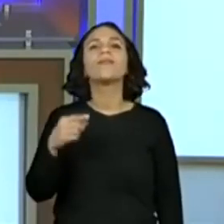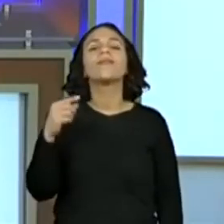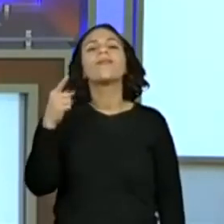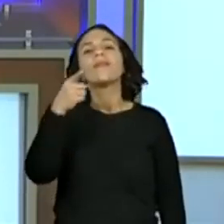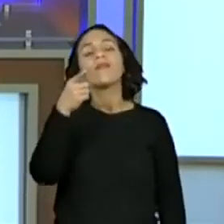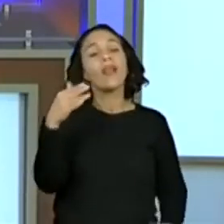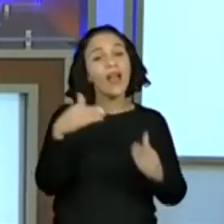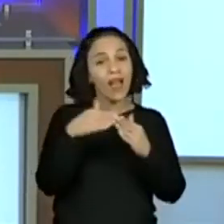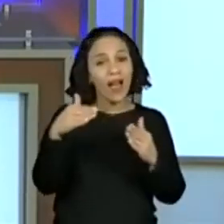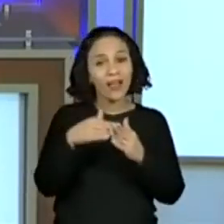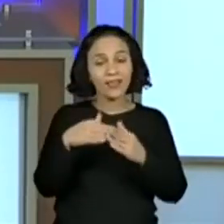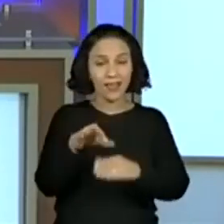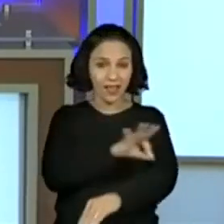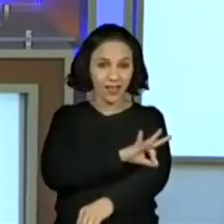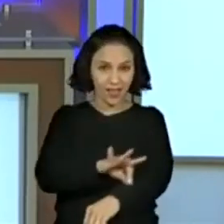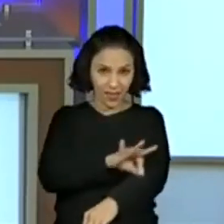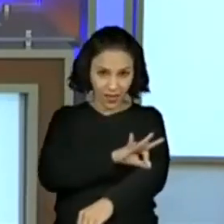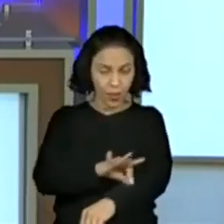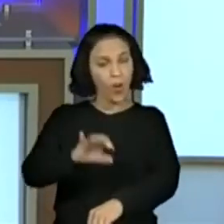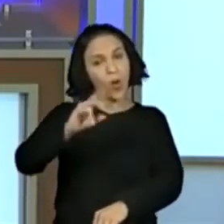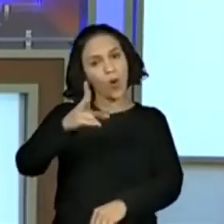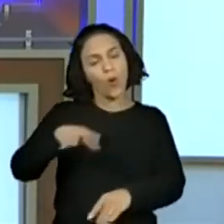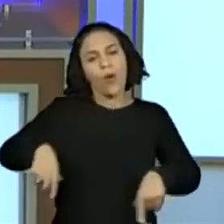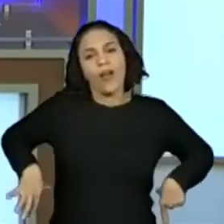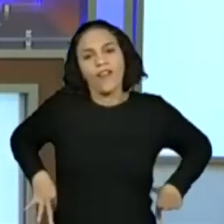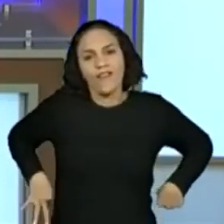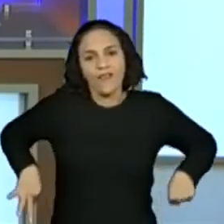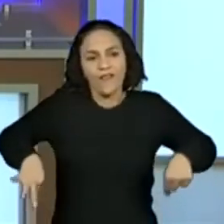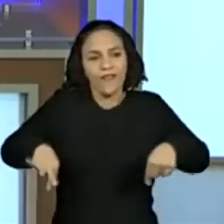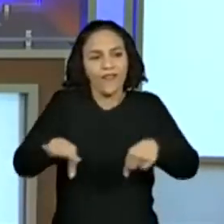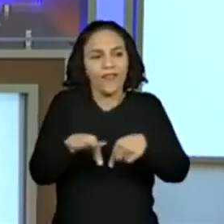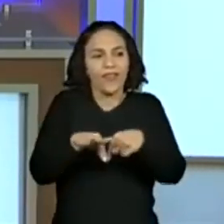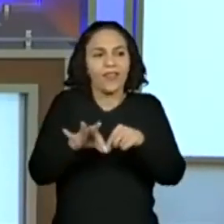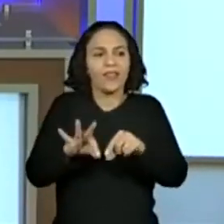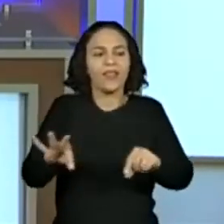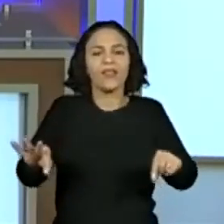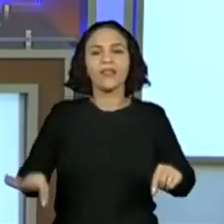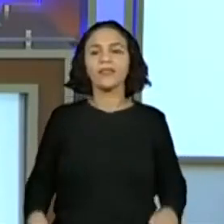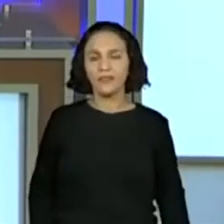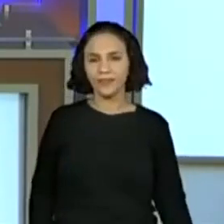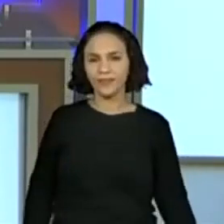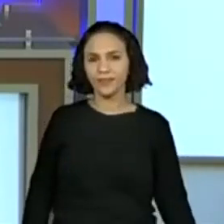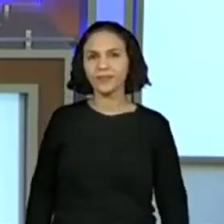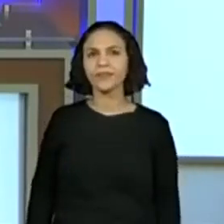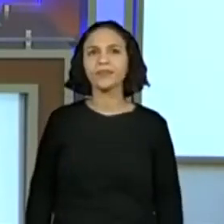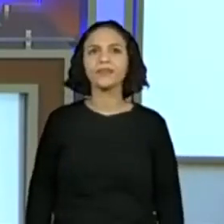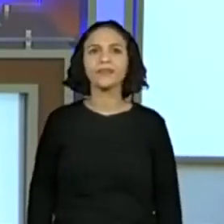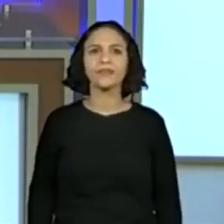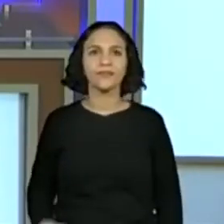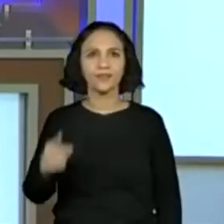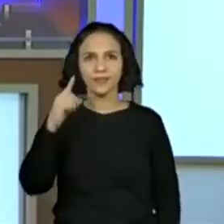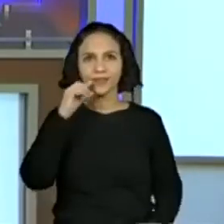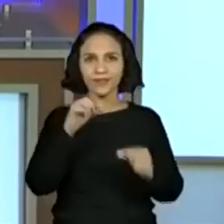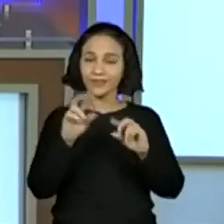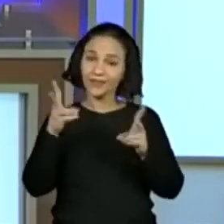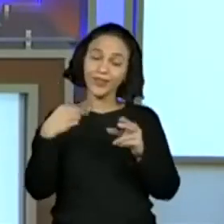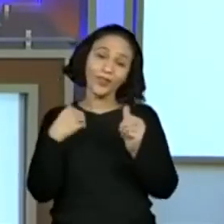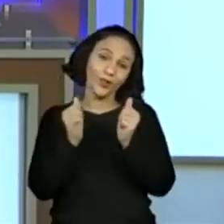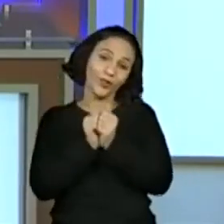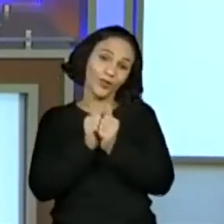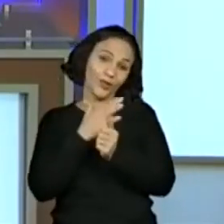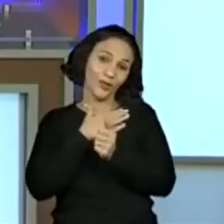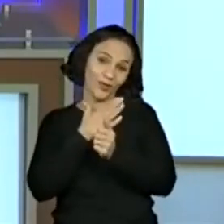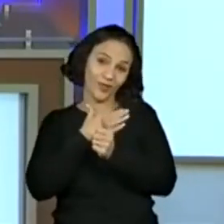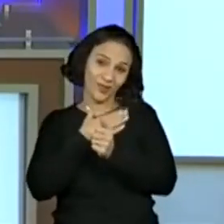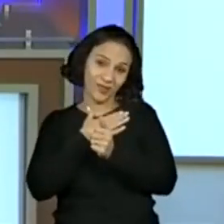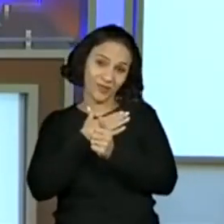não tem a fita métrica, pode utilizar a régua, certo? Então, vamos lá. Eu vou usar aqui a minha fita rosa, que anda comigo sempre, né?